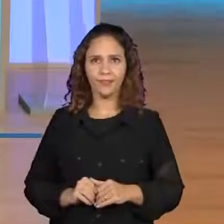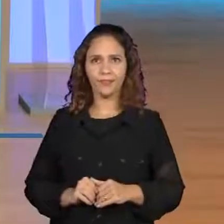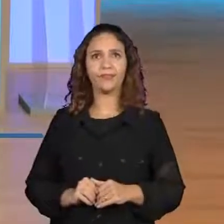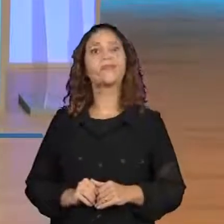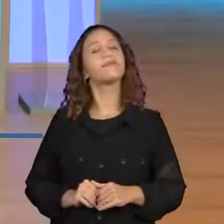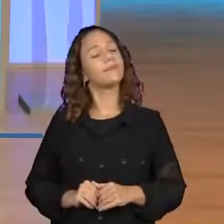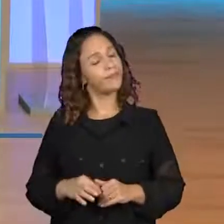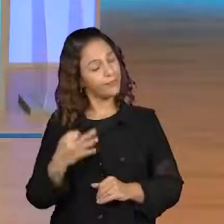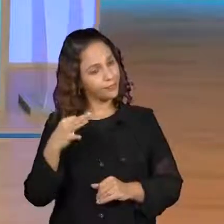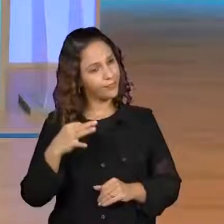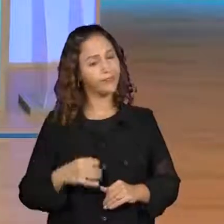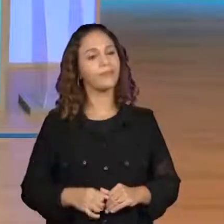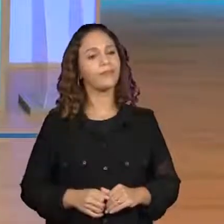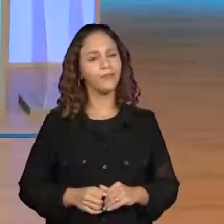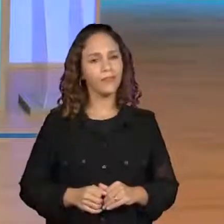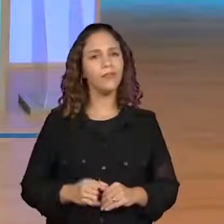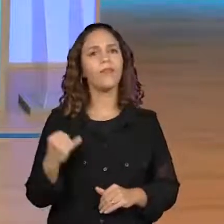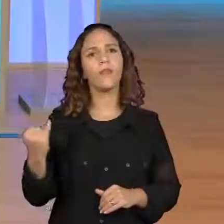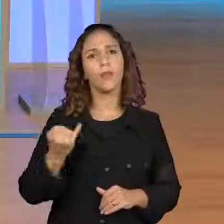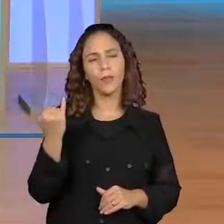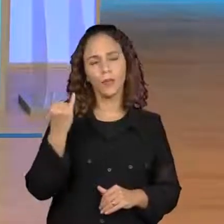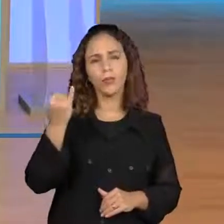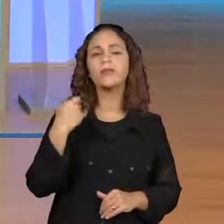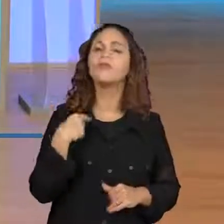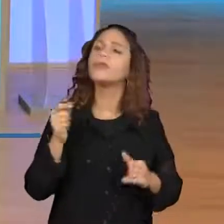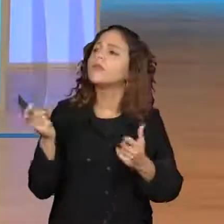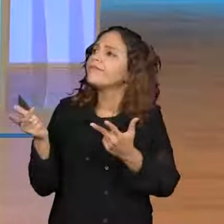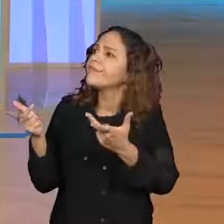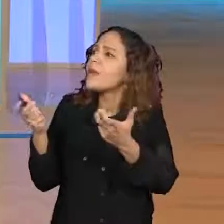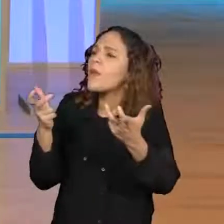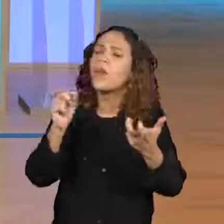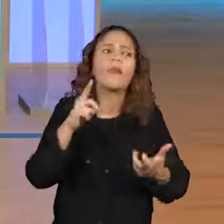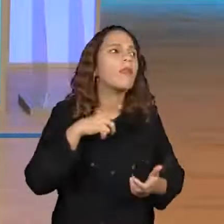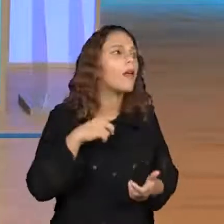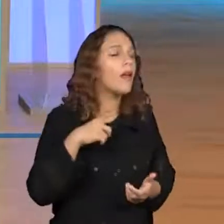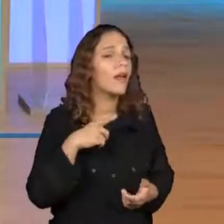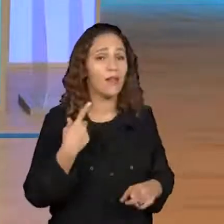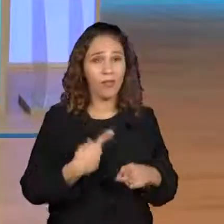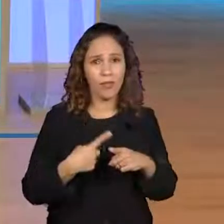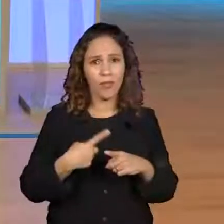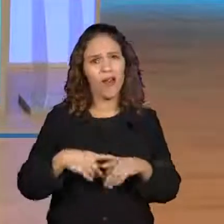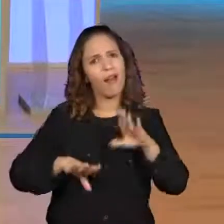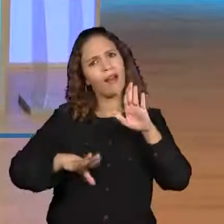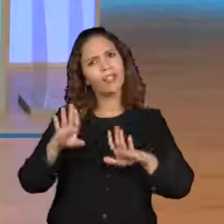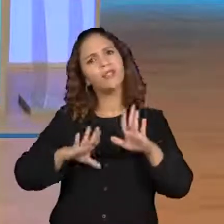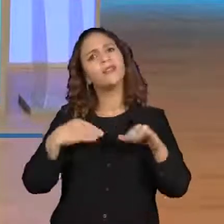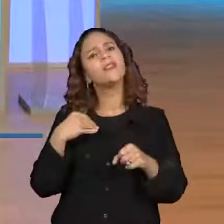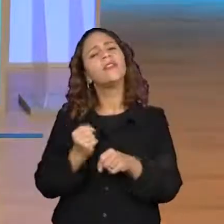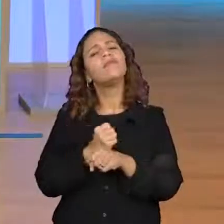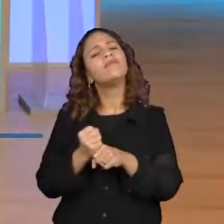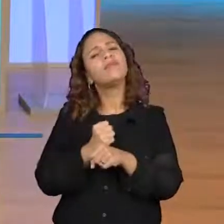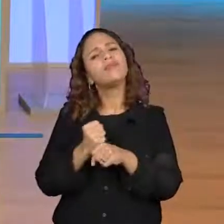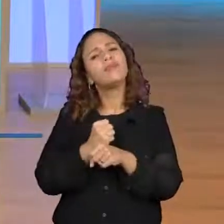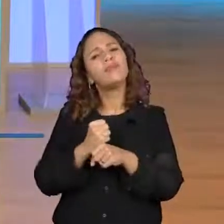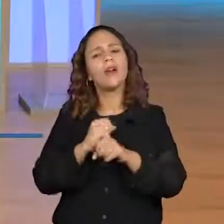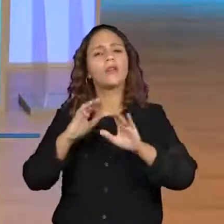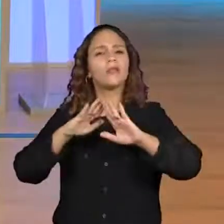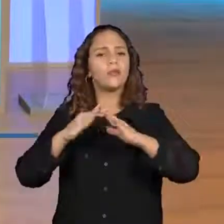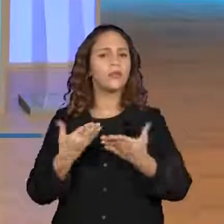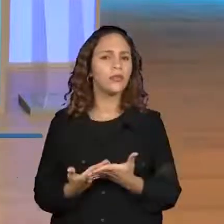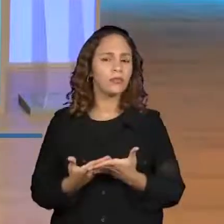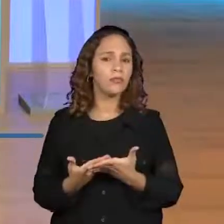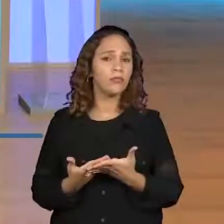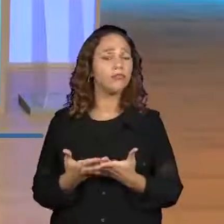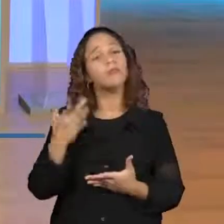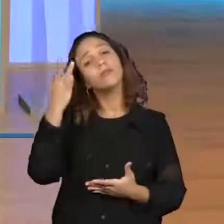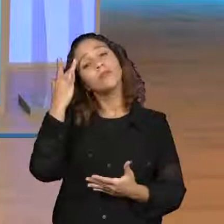Exatamente. É sempre importante para você saber o que tem ali em volta. Às vezes, estuda tanto tempo numa determinada escola e não sabe, por